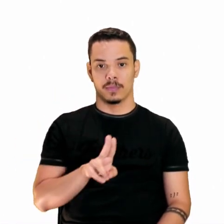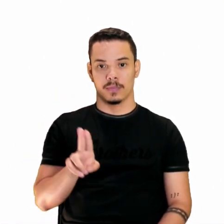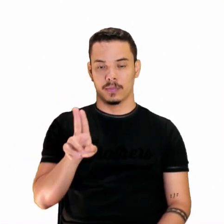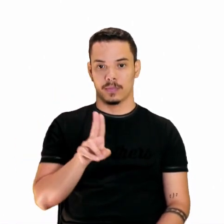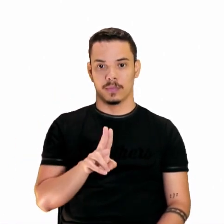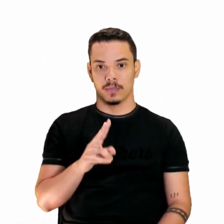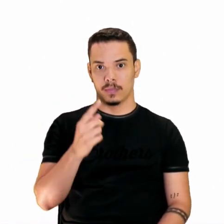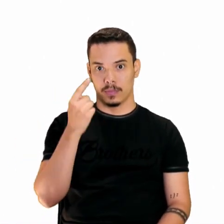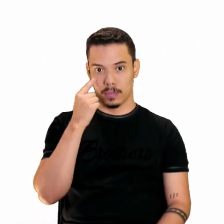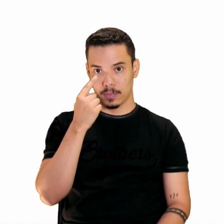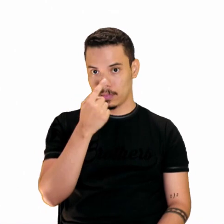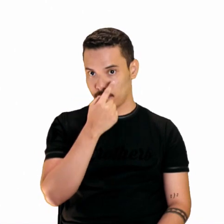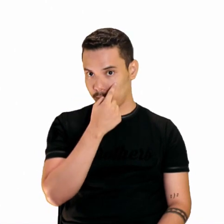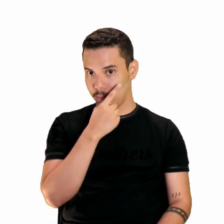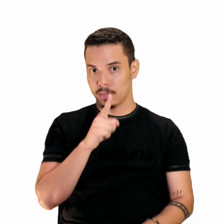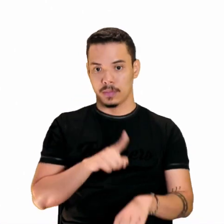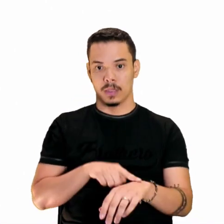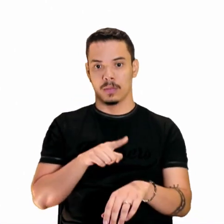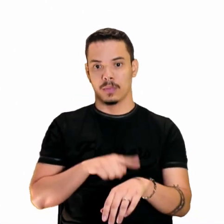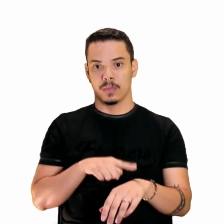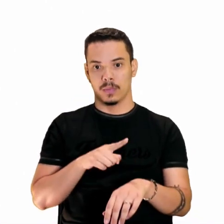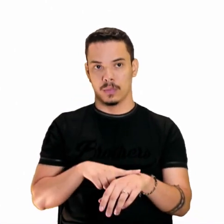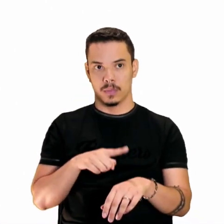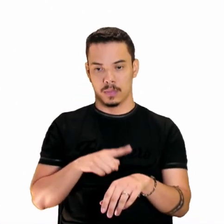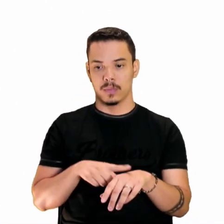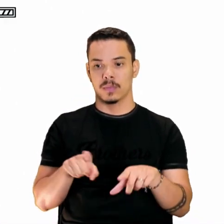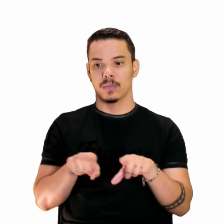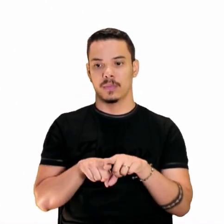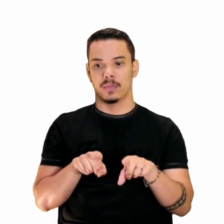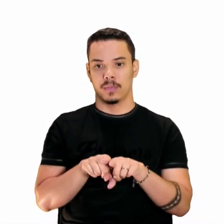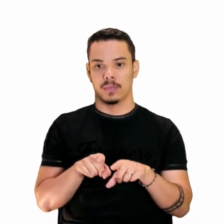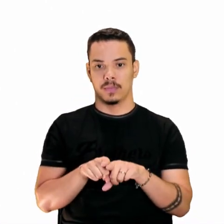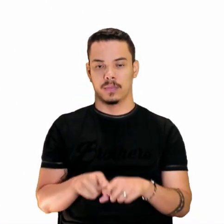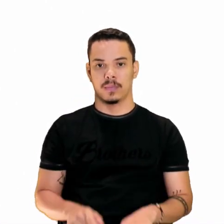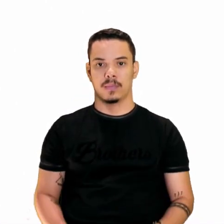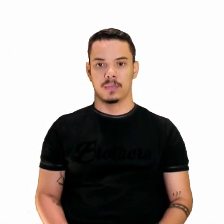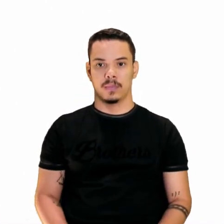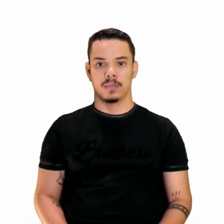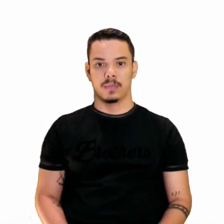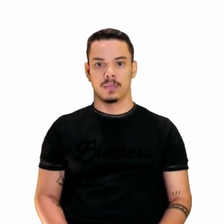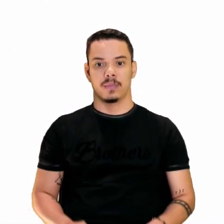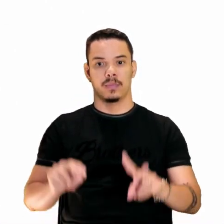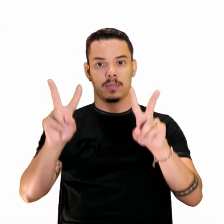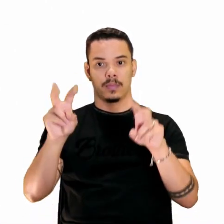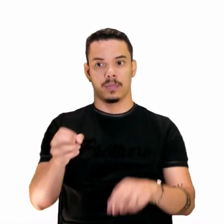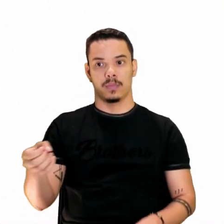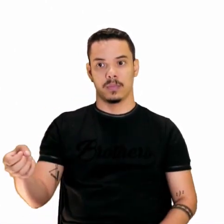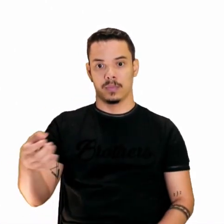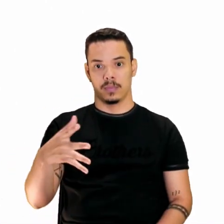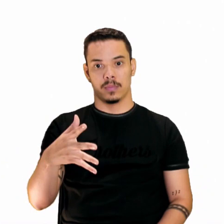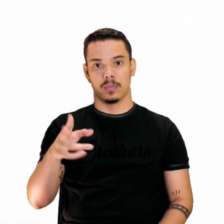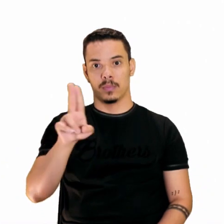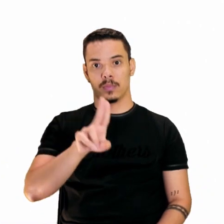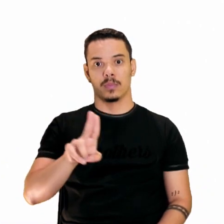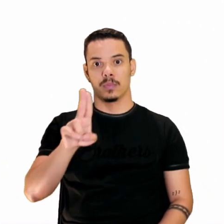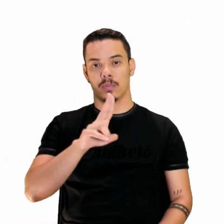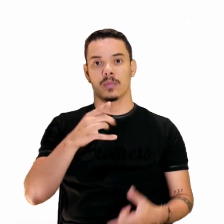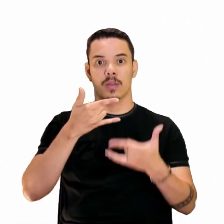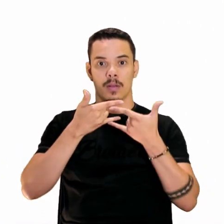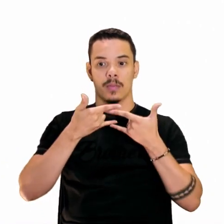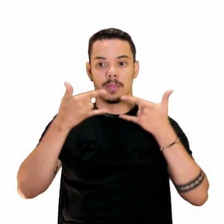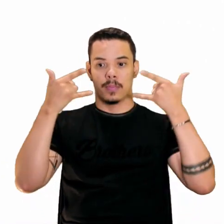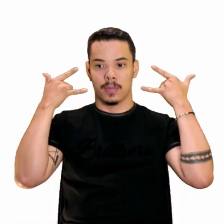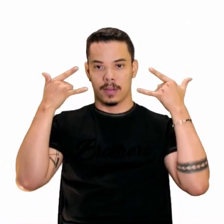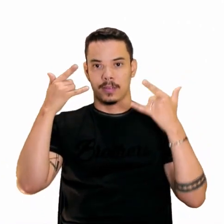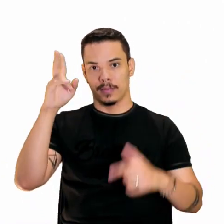Um olhar... momento, né? E um olhar sereno, né? Você vê que ela está... E da questão mais atualizada, da questão da massa. Você lembra o quê?